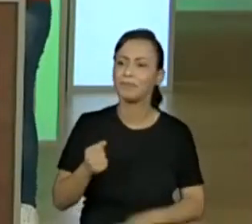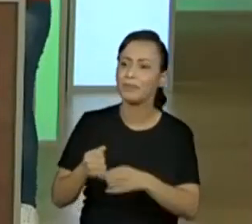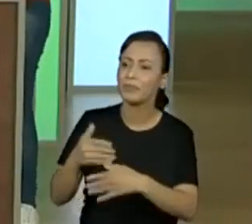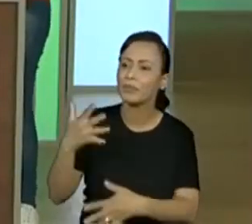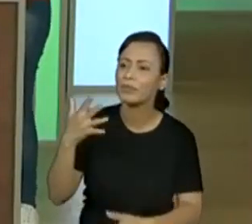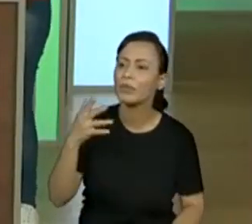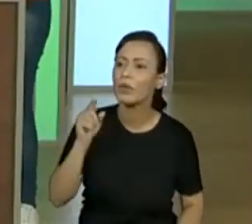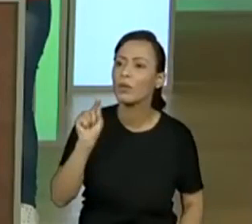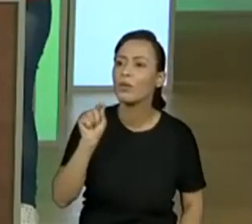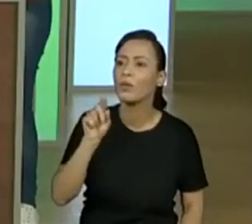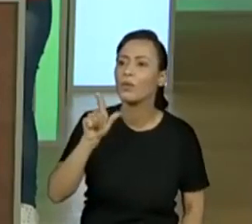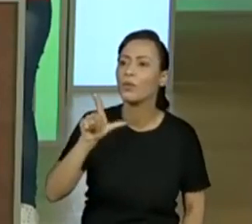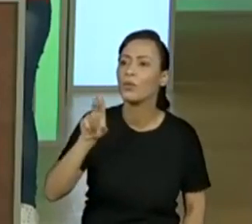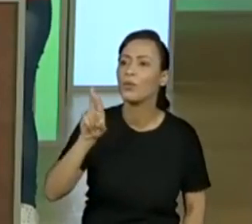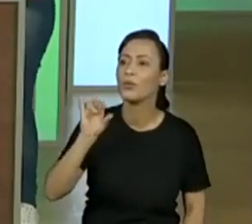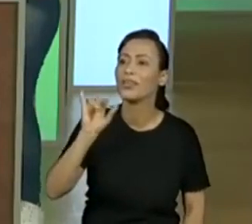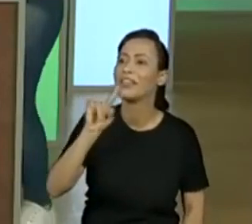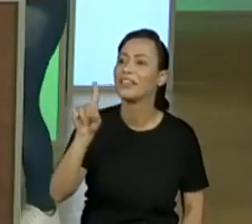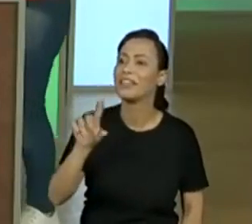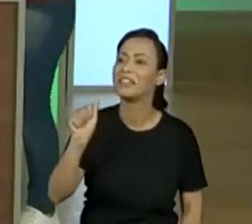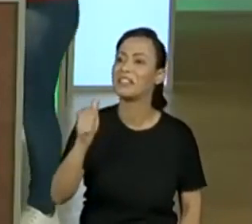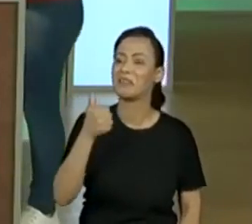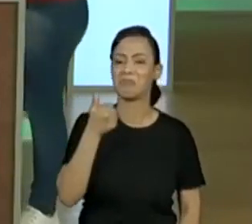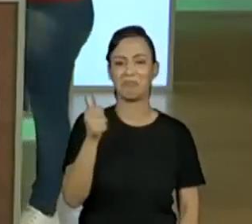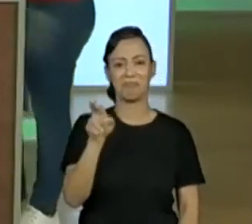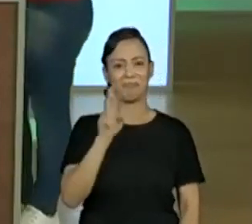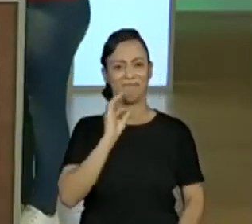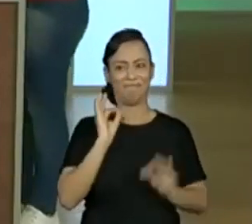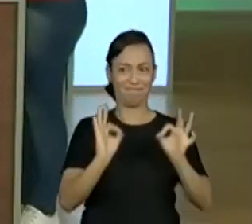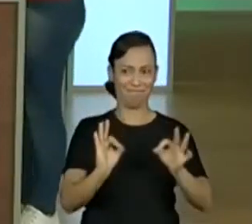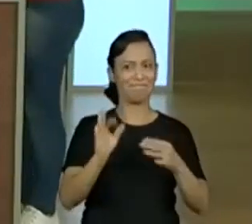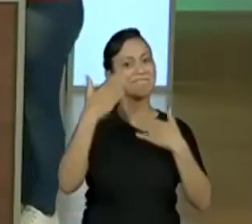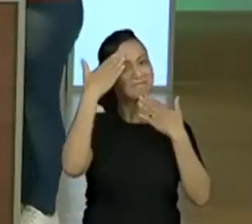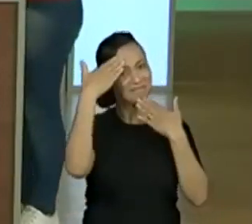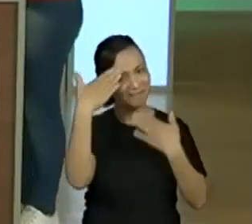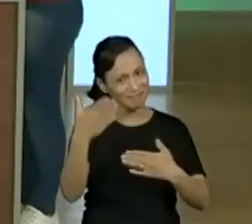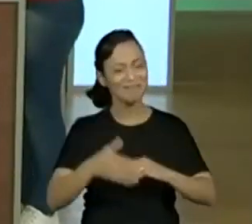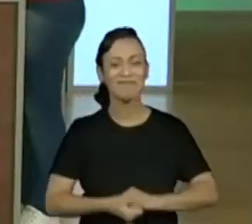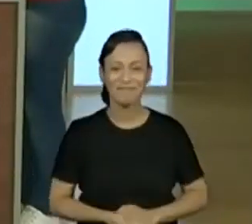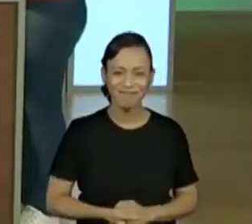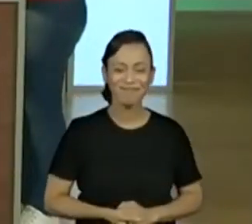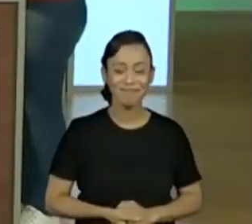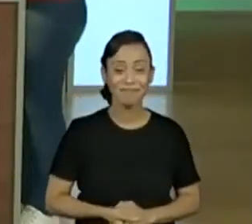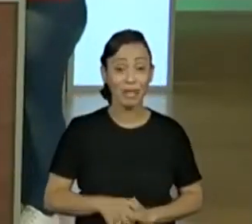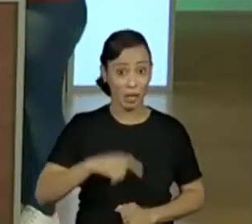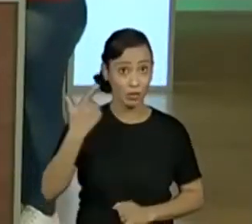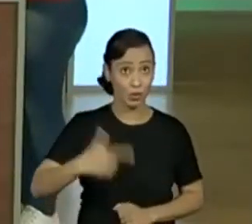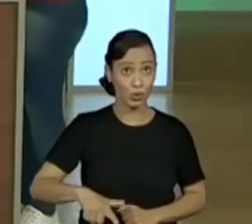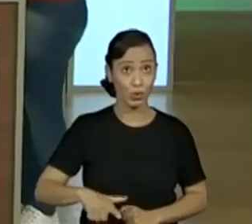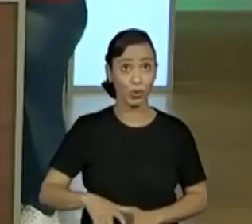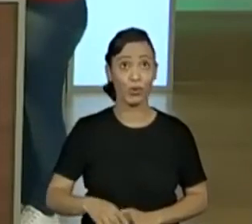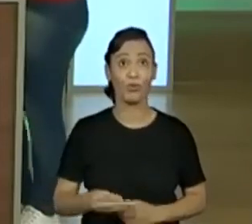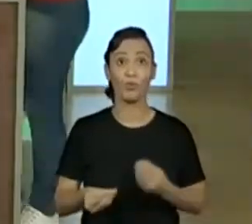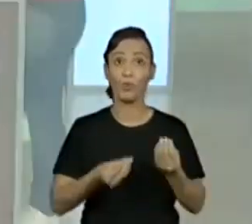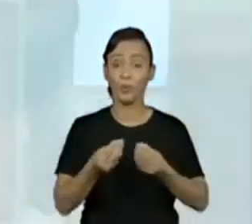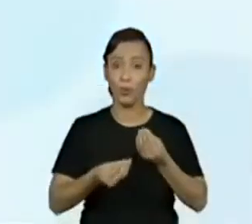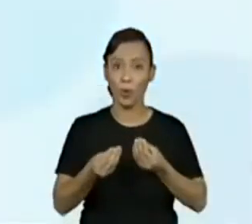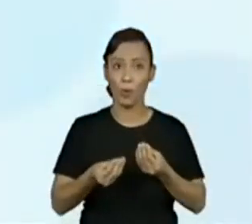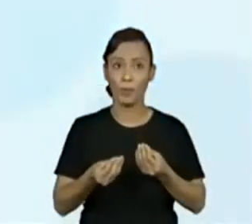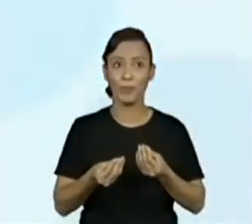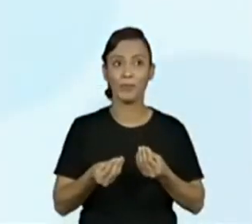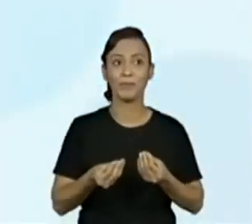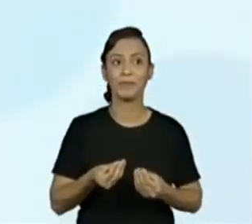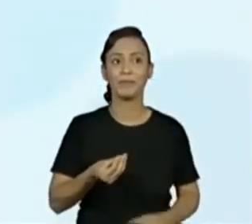professora já te respondeu. Obrigada. Agora, o próximo. A gente, as faces caíram viradas. No primeiro dado, três, pro?